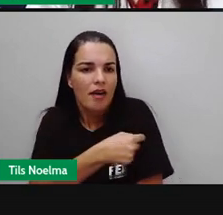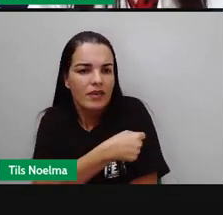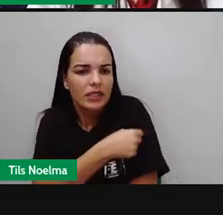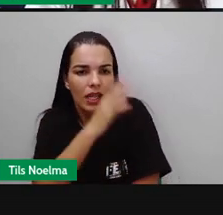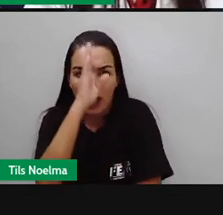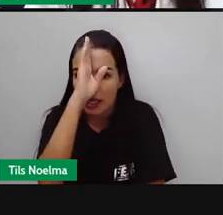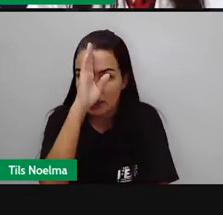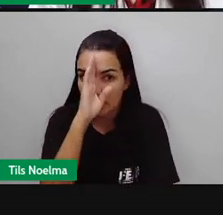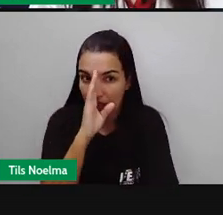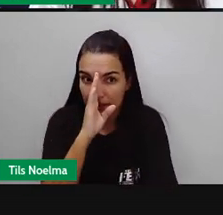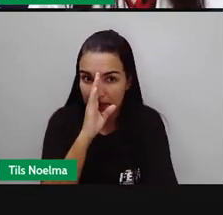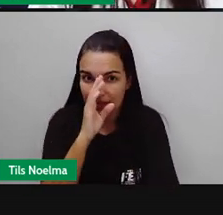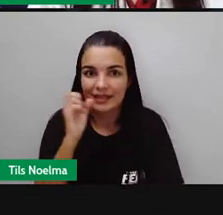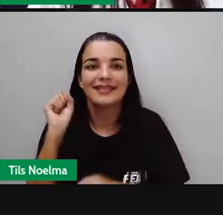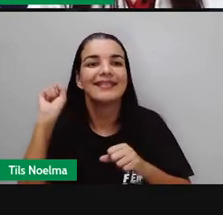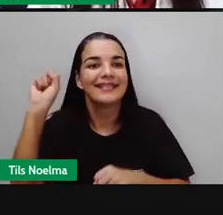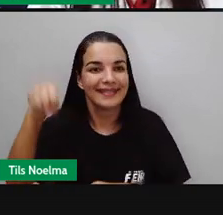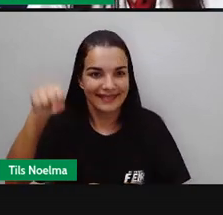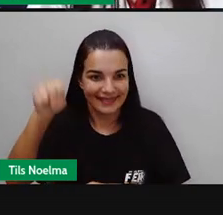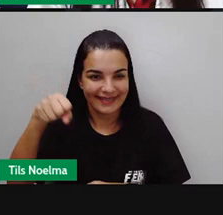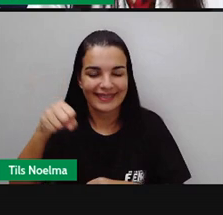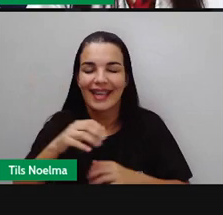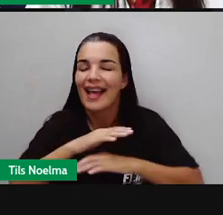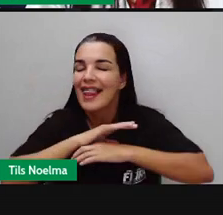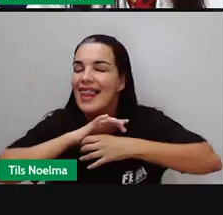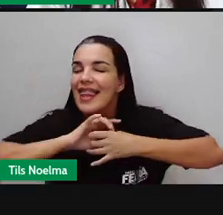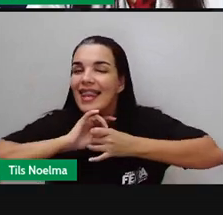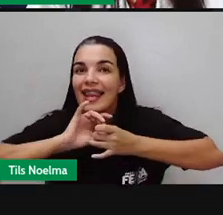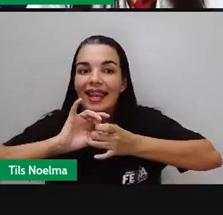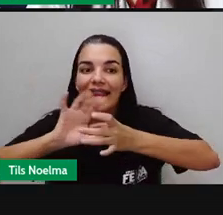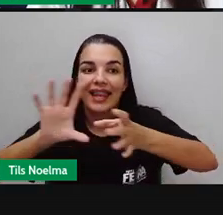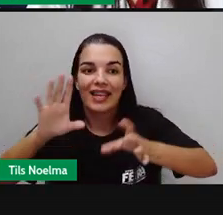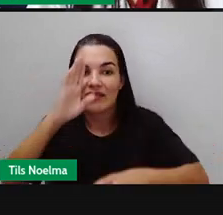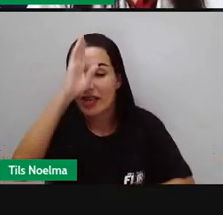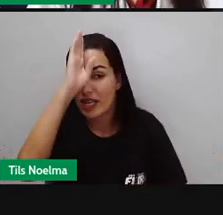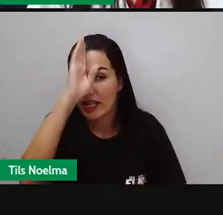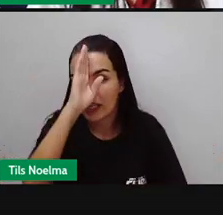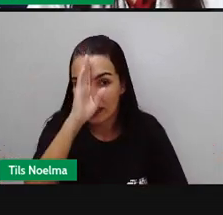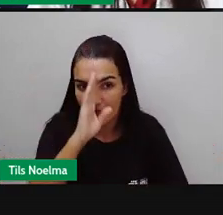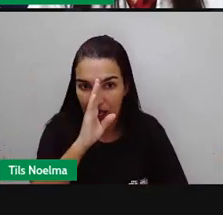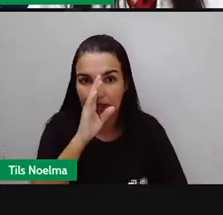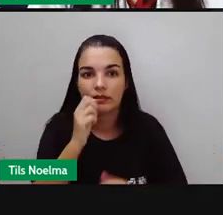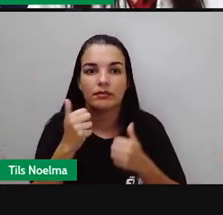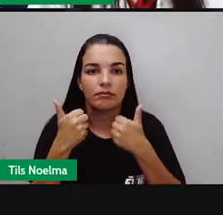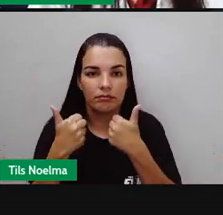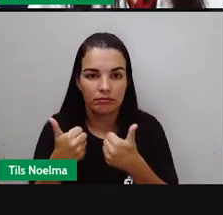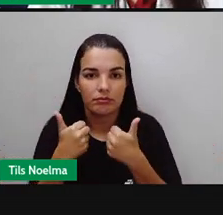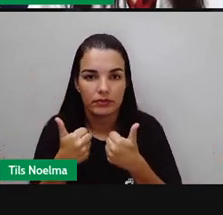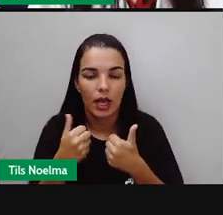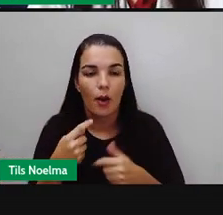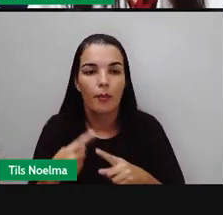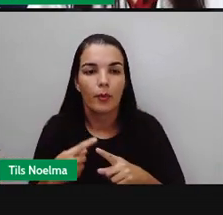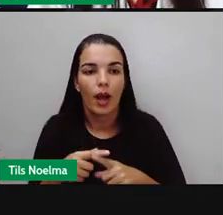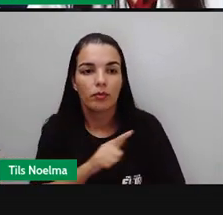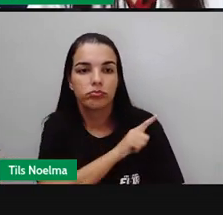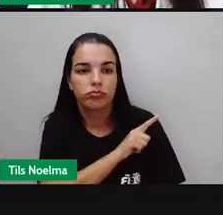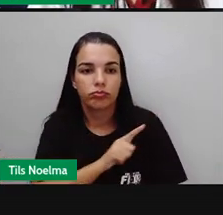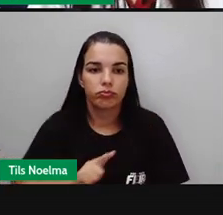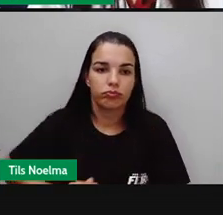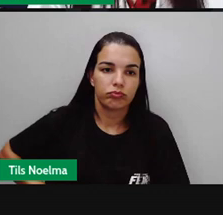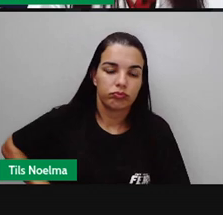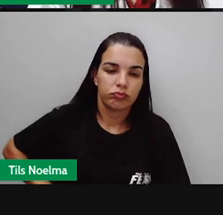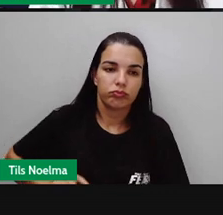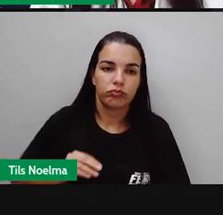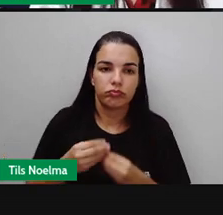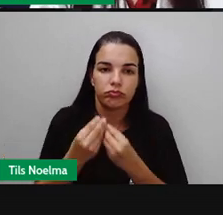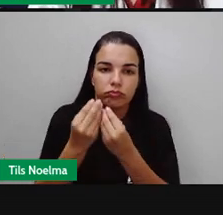ela será gratuita? Ela está sendo gratuita, né? Sim! E será, está sendo disponibilizada aí pelo Sistema Único de Saúde,